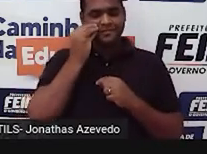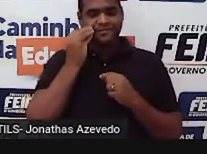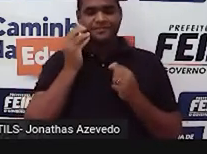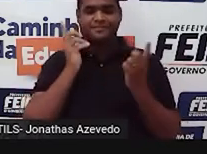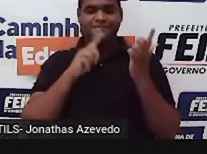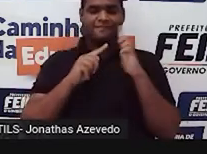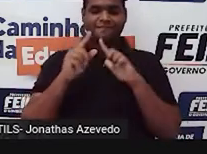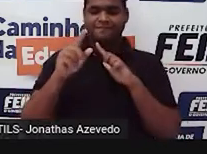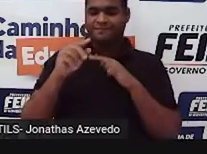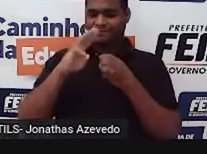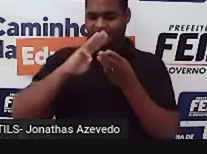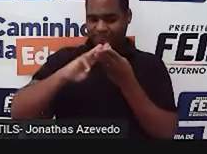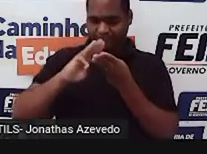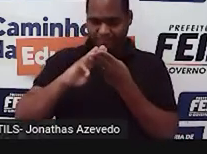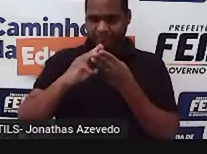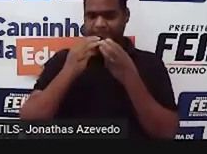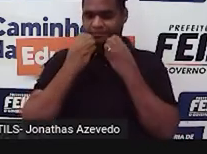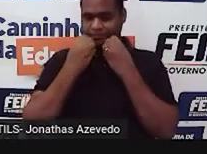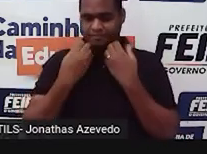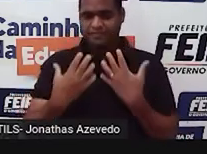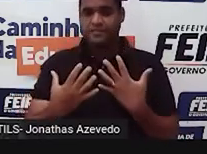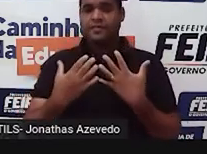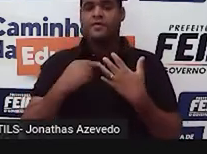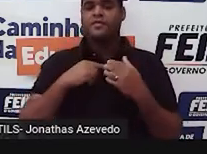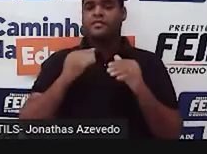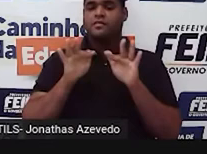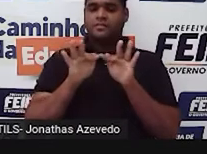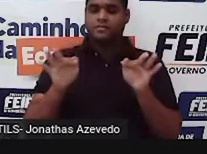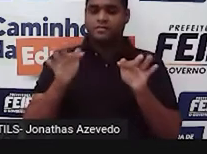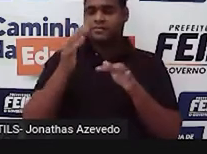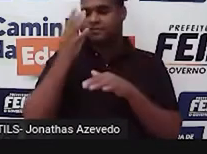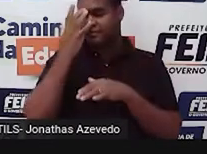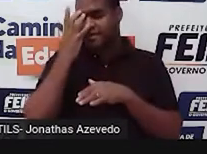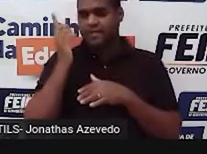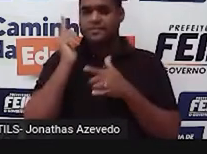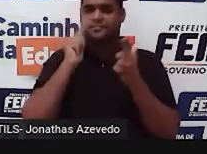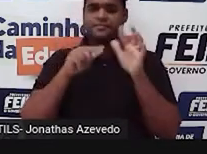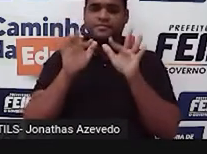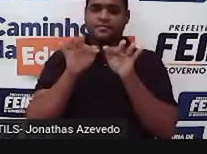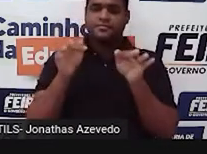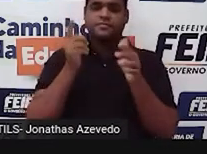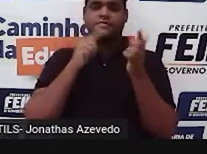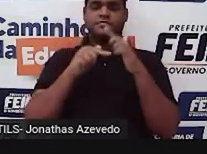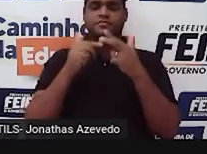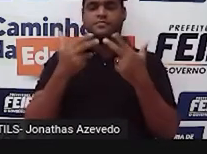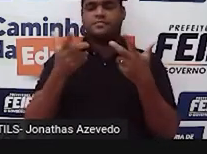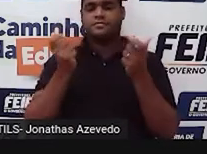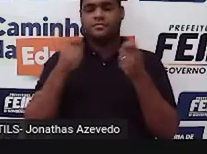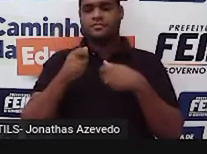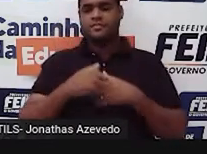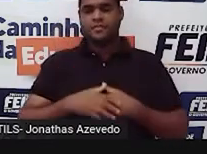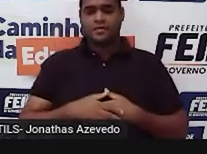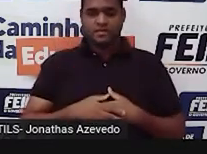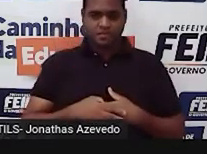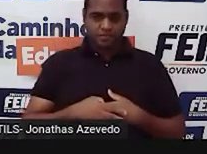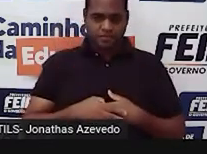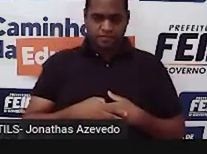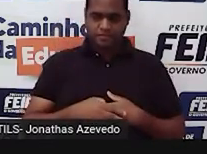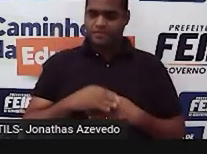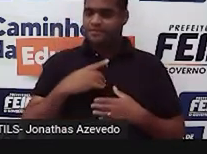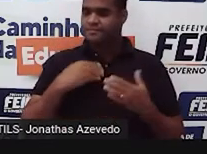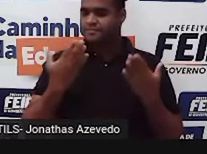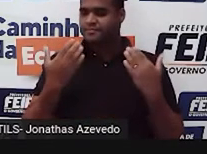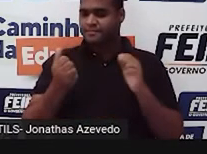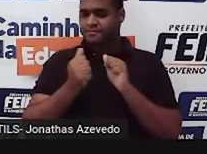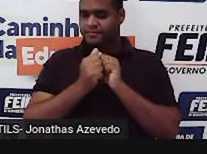matemática aqui seja a mais simples de entender que a gente conseguir. Tá bom? Valeu? É isso aí, vamos